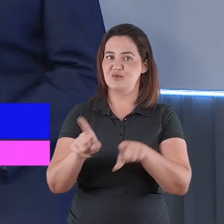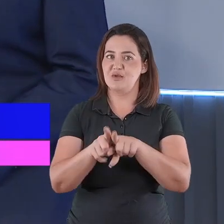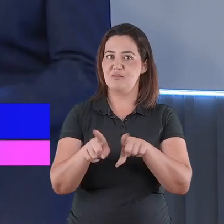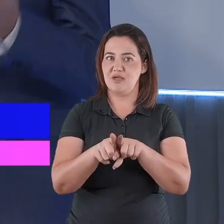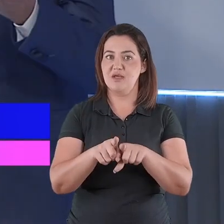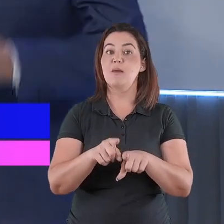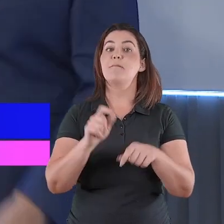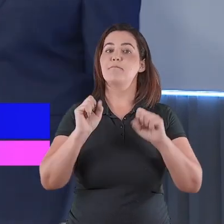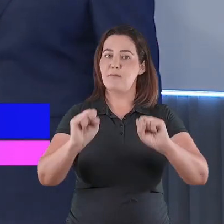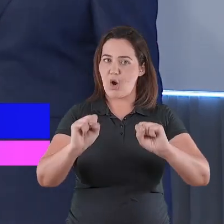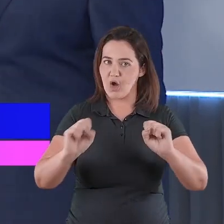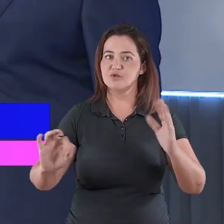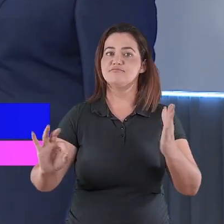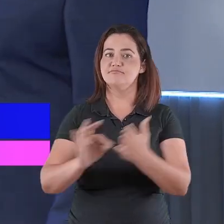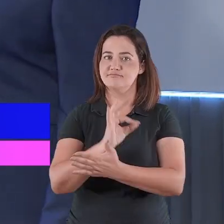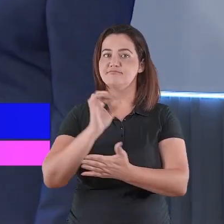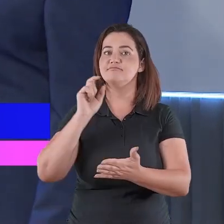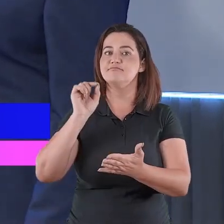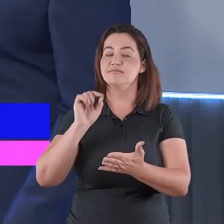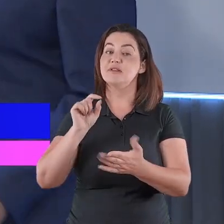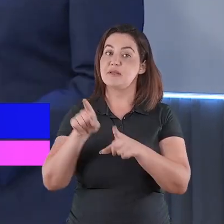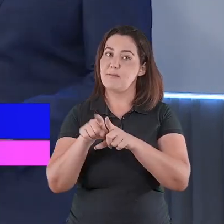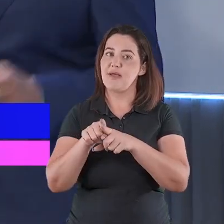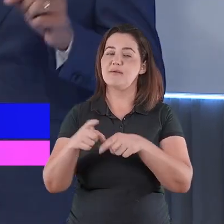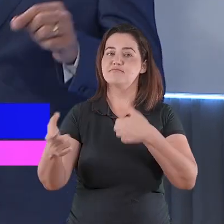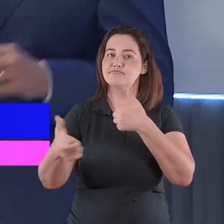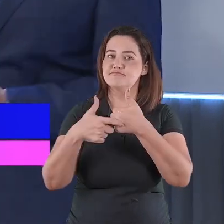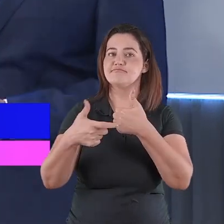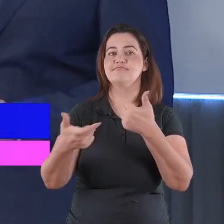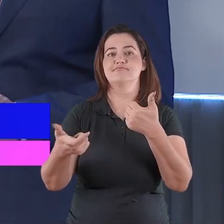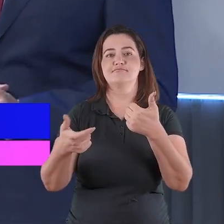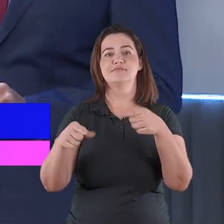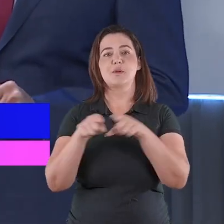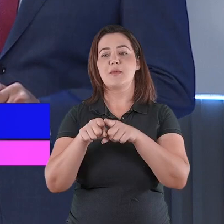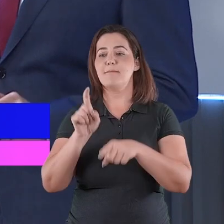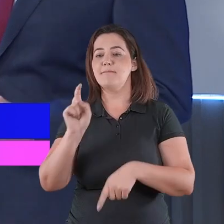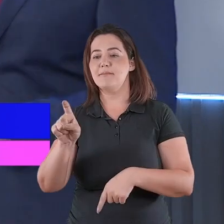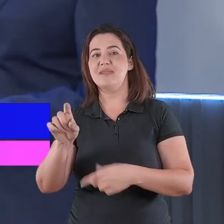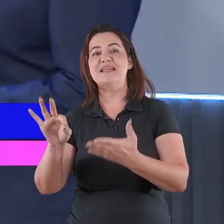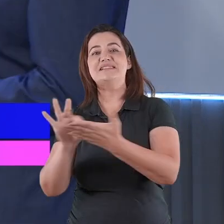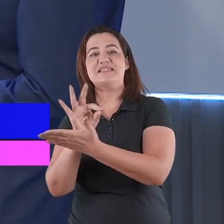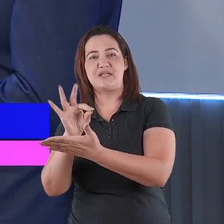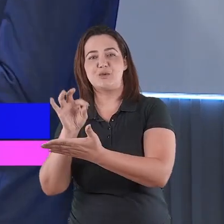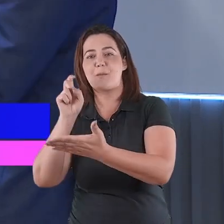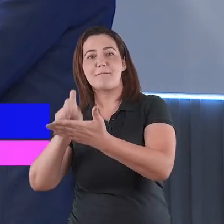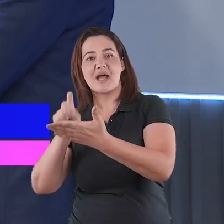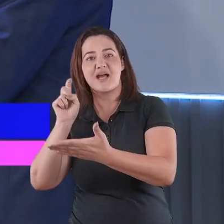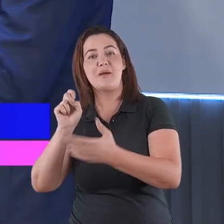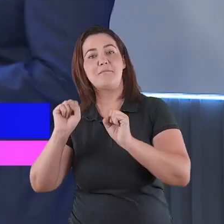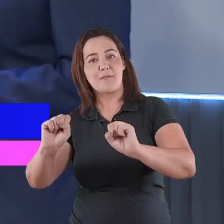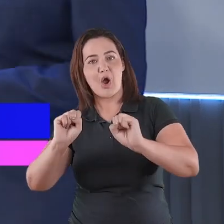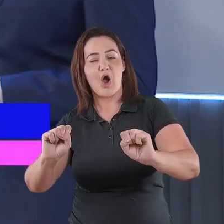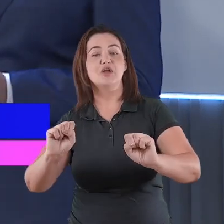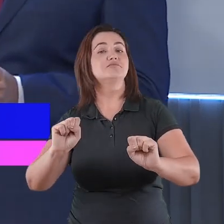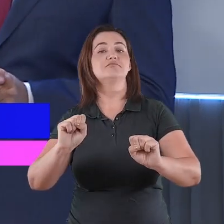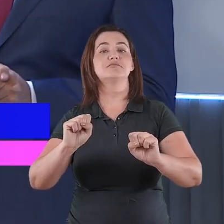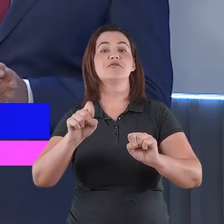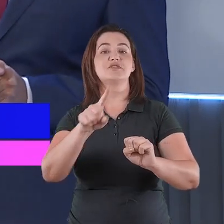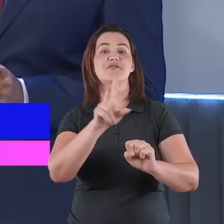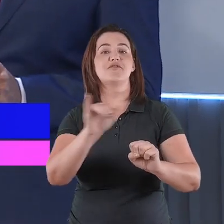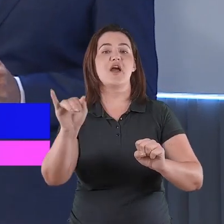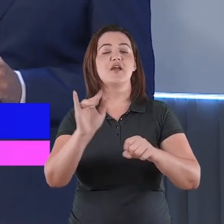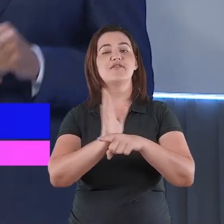inscreveu, se inscreva agora para receber, então, as notificações do programa Mariana do Futuro, para ter materiais